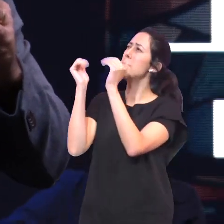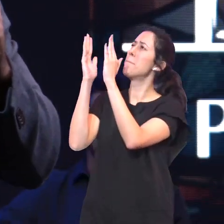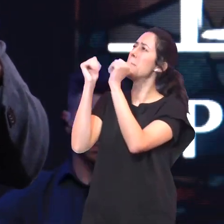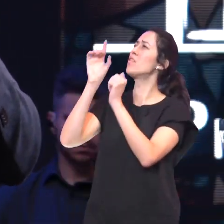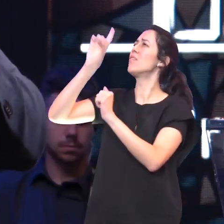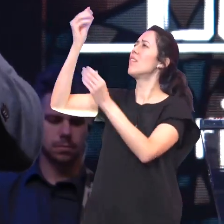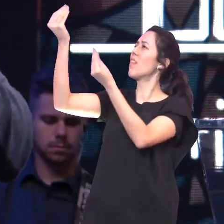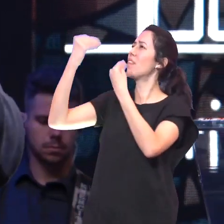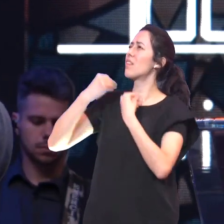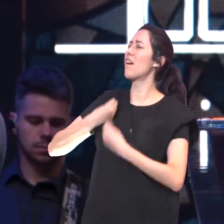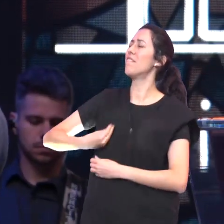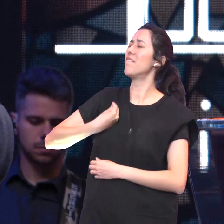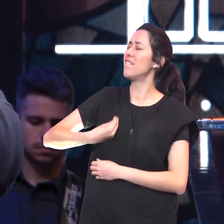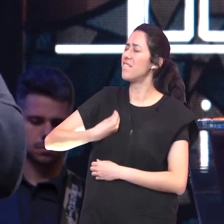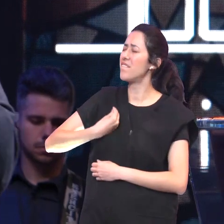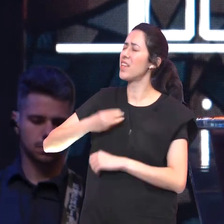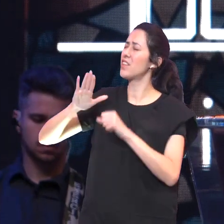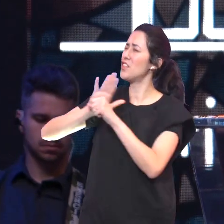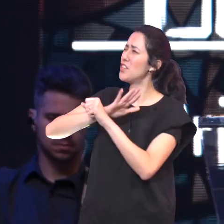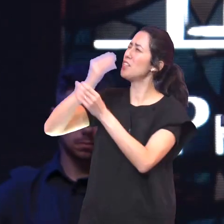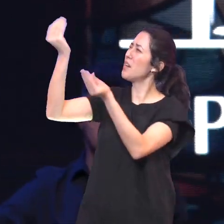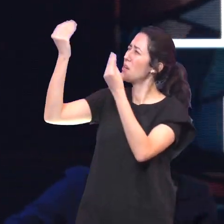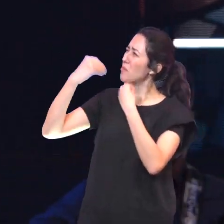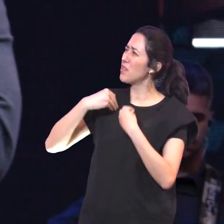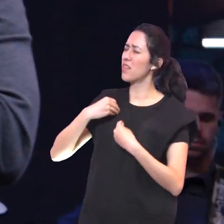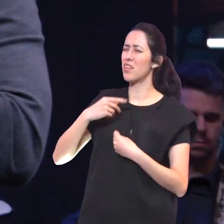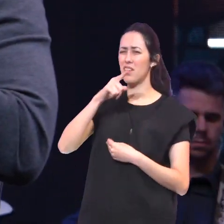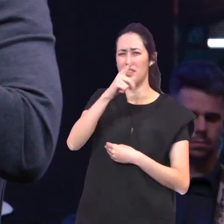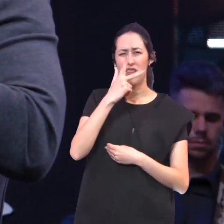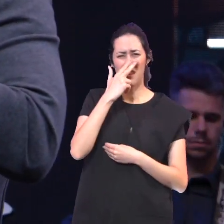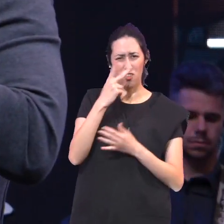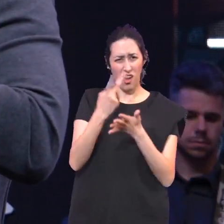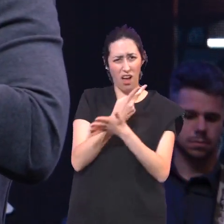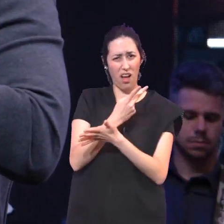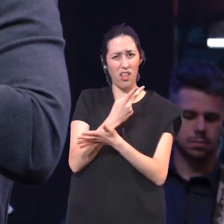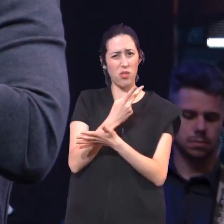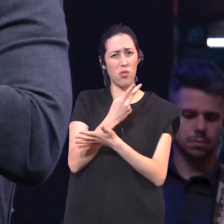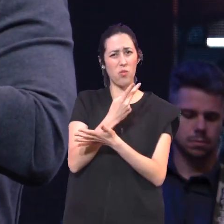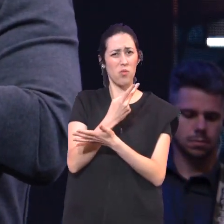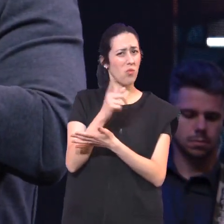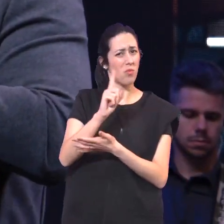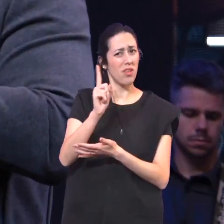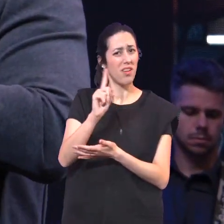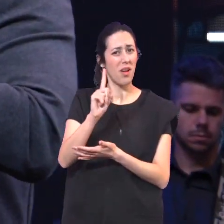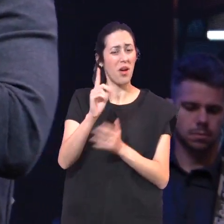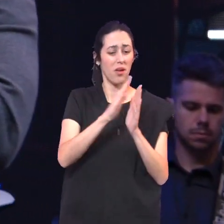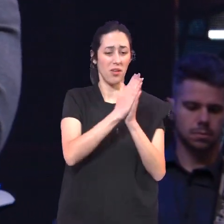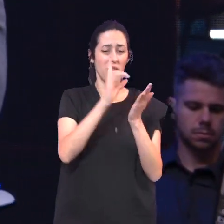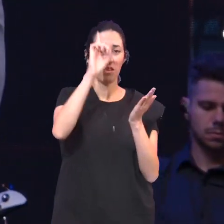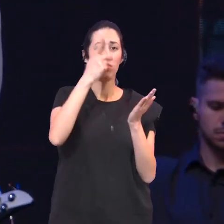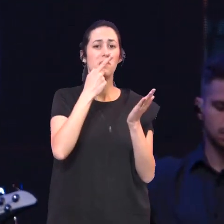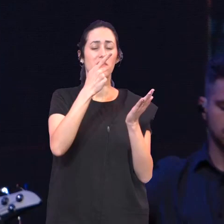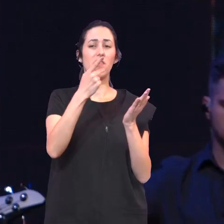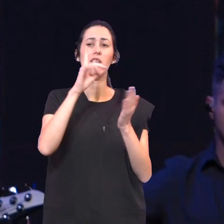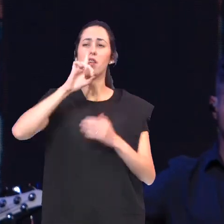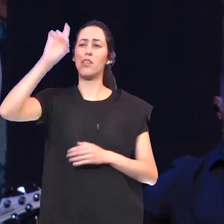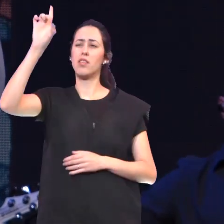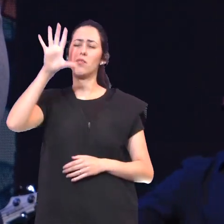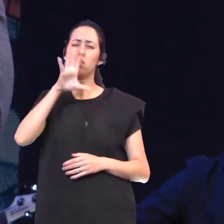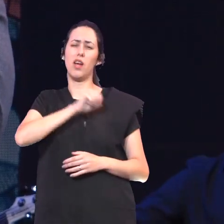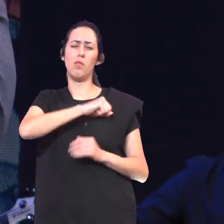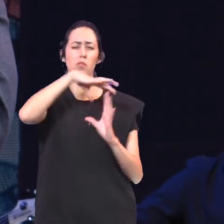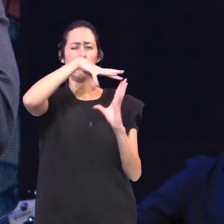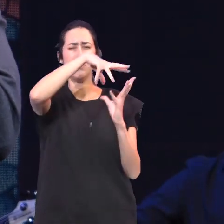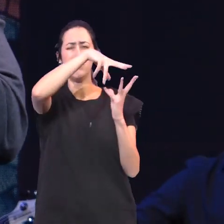dê vida E vida em abundância Você acha que isso É pedir muito? Está escrito Que Deus amou o mundo De tal maneira